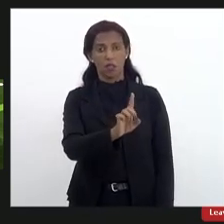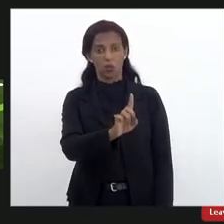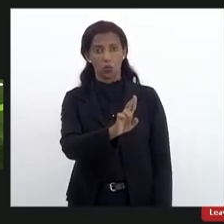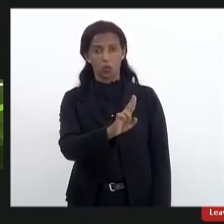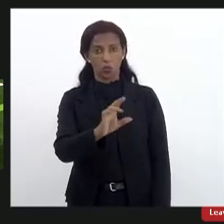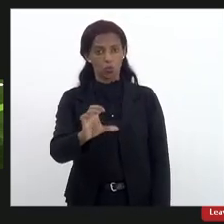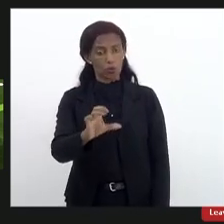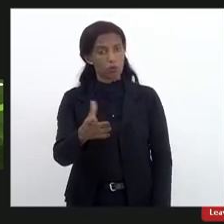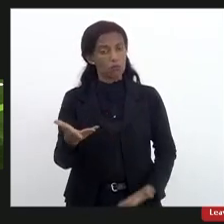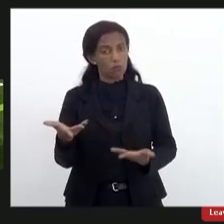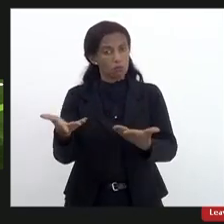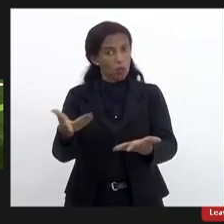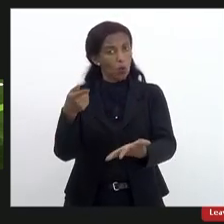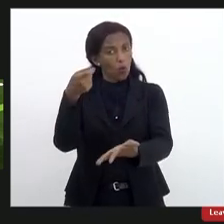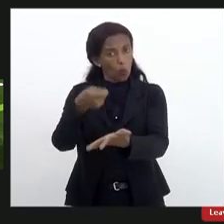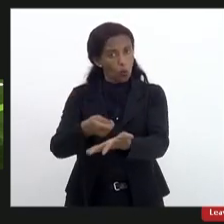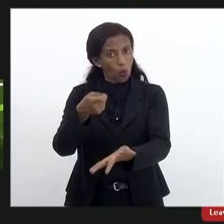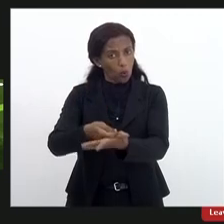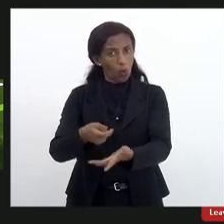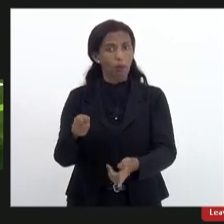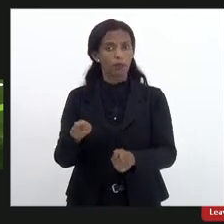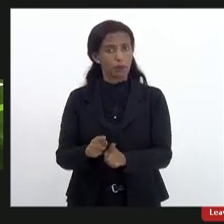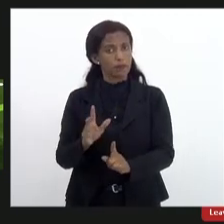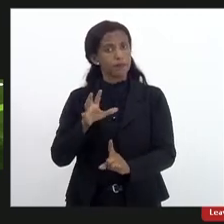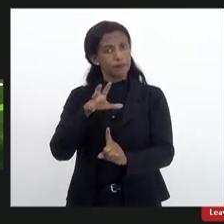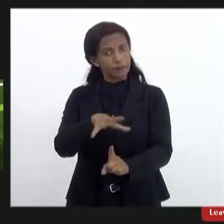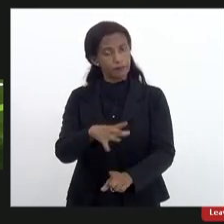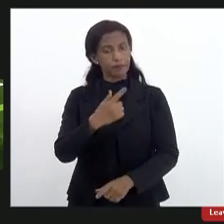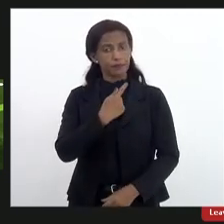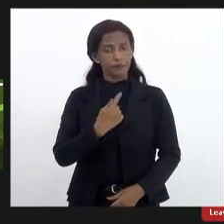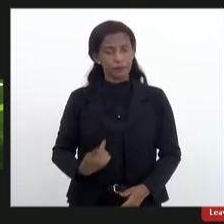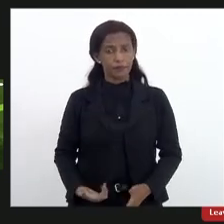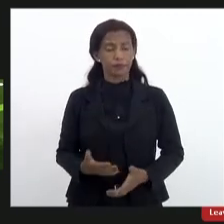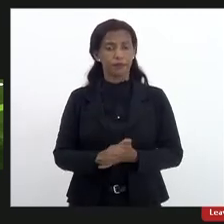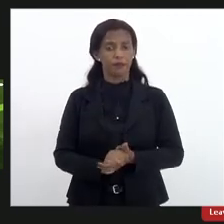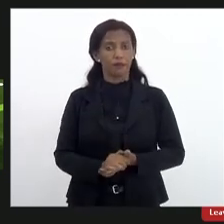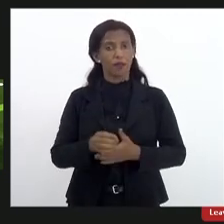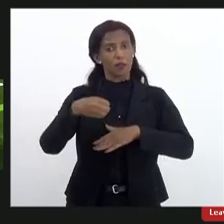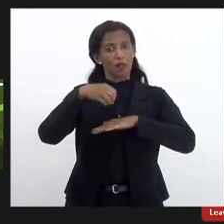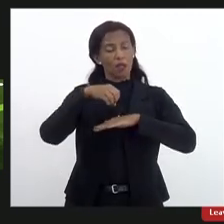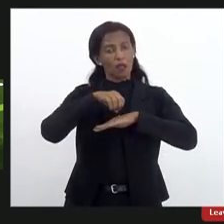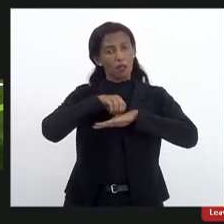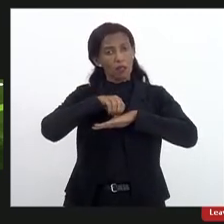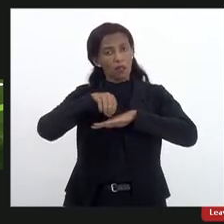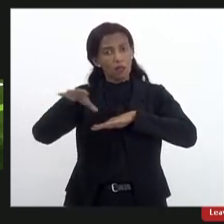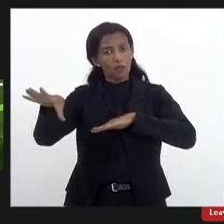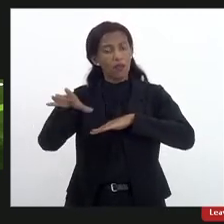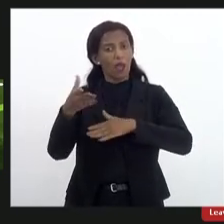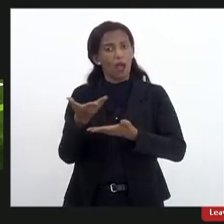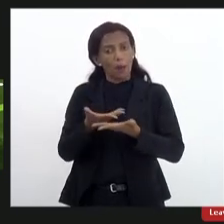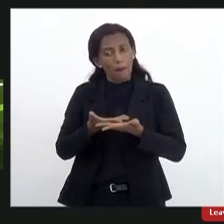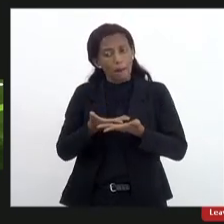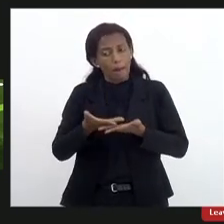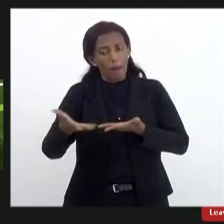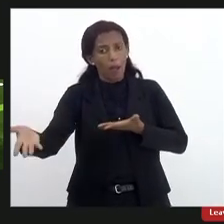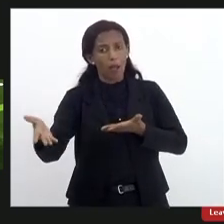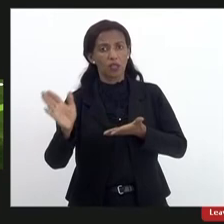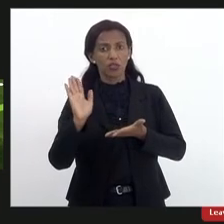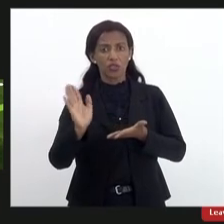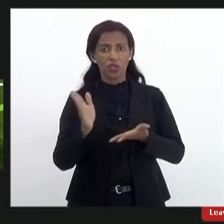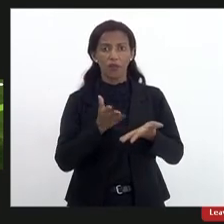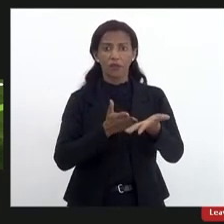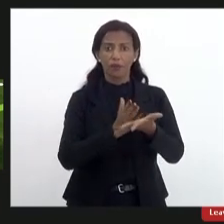que cobrem também pressione o governo a enviar esse esse plano que foi aprovado